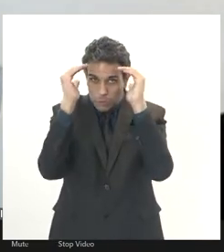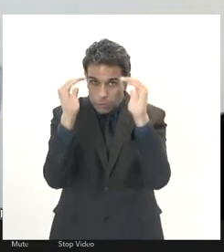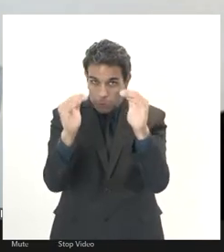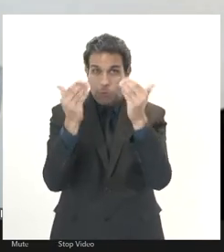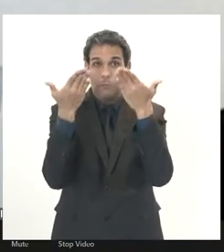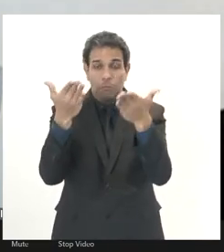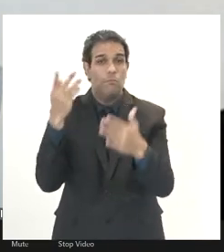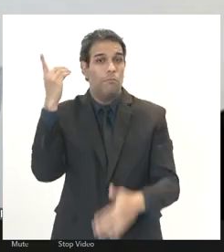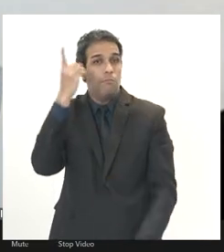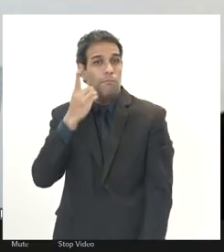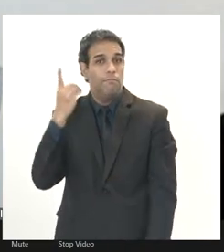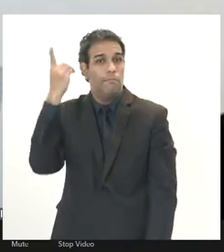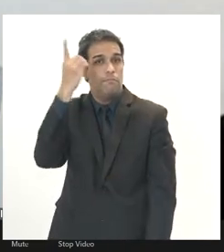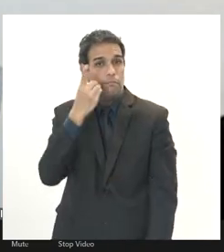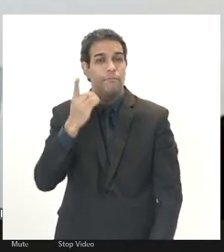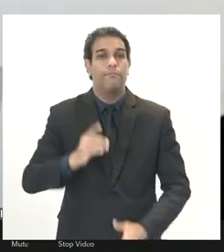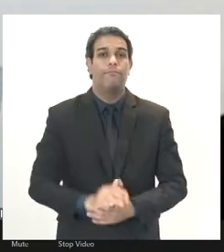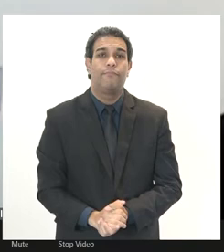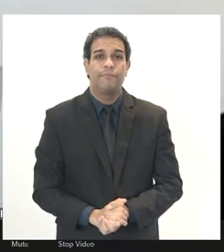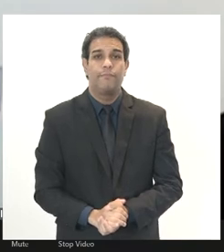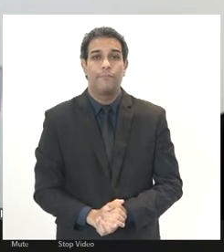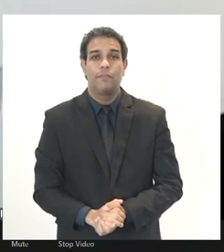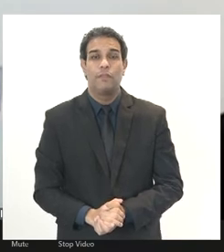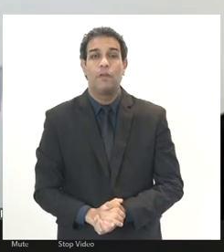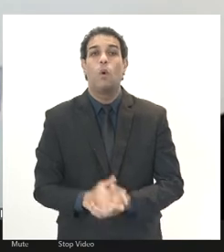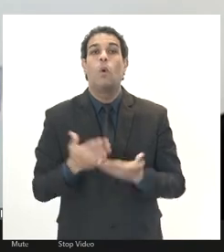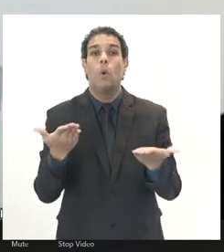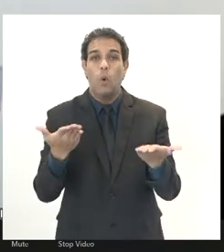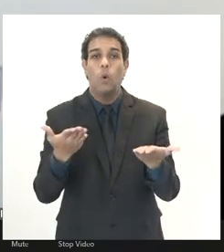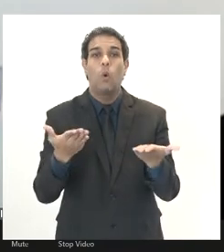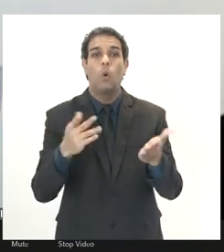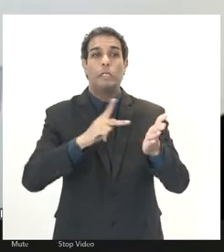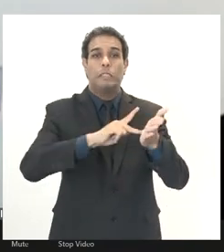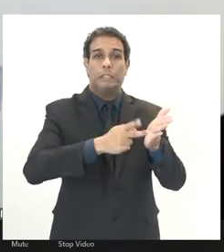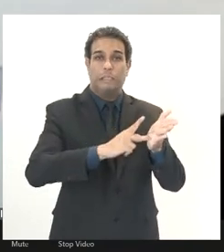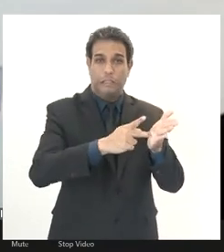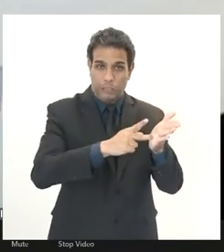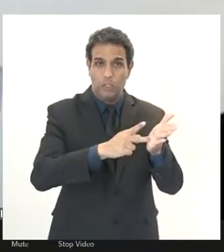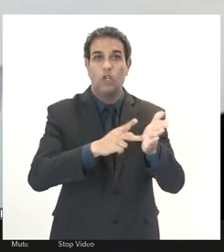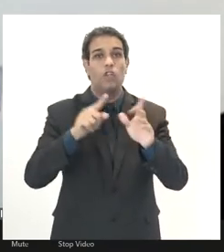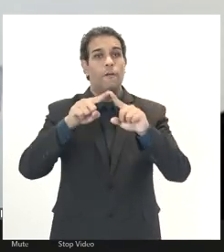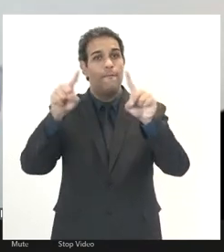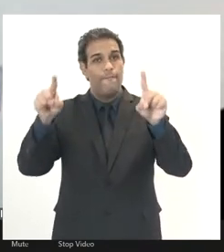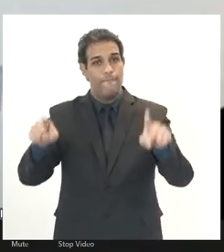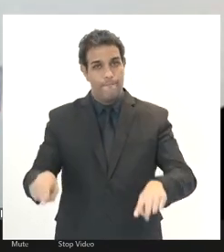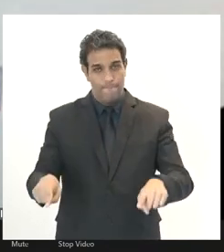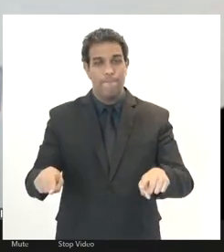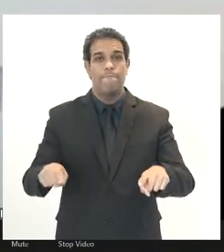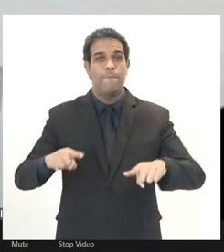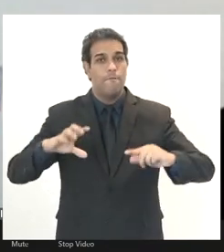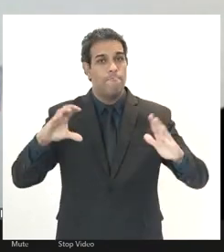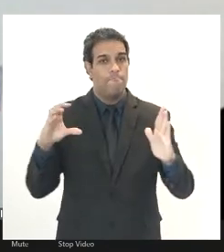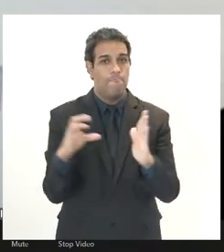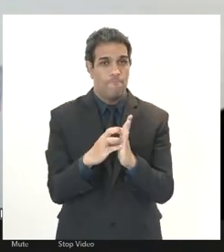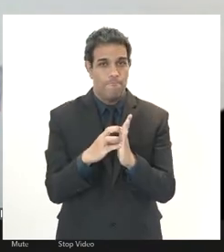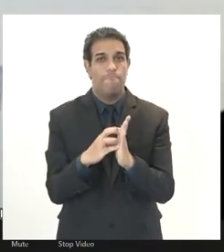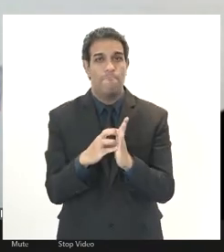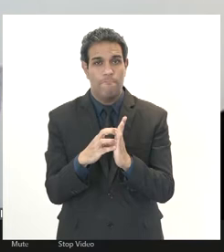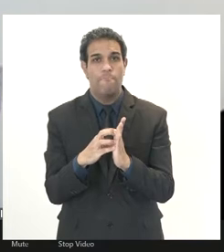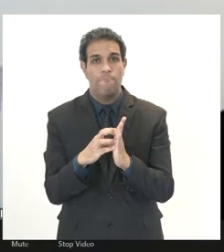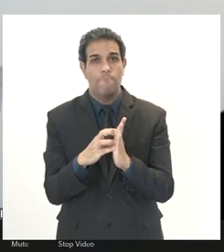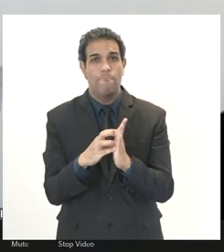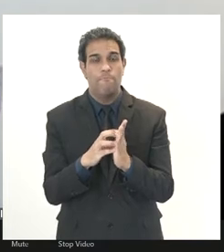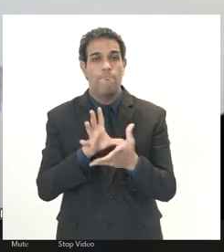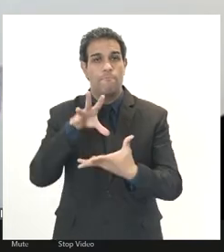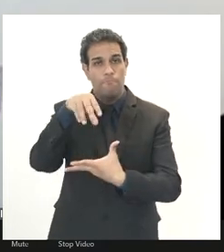deputado, o SINCEAL, que é o Sindicato dos Servidores da Assembleia